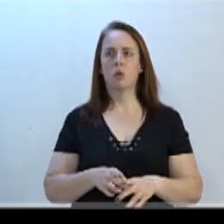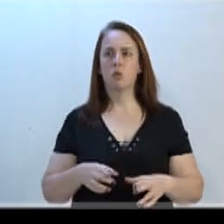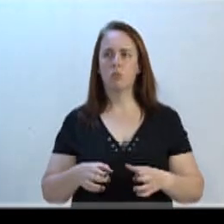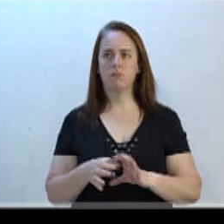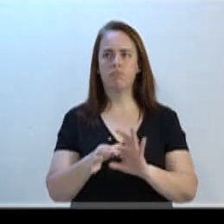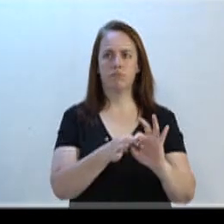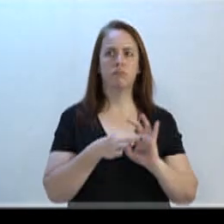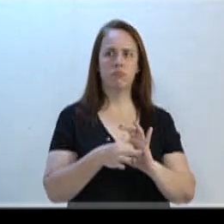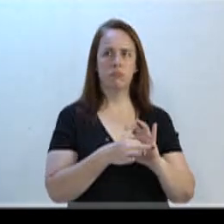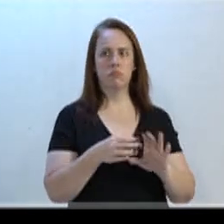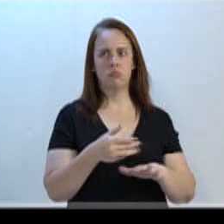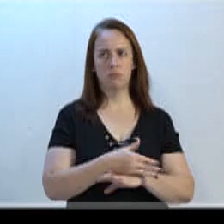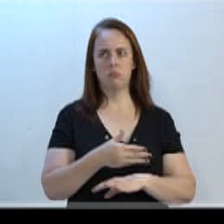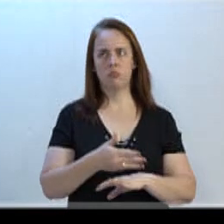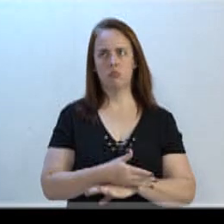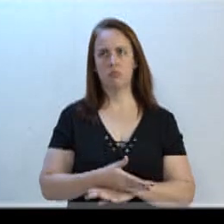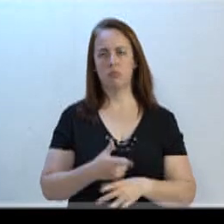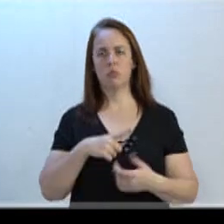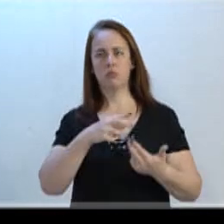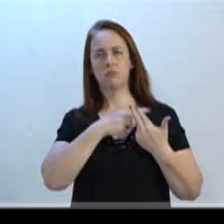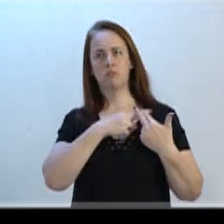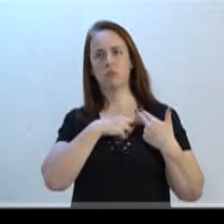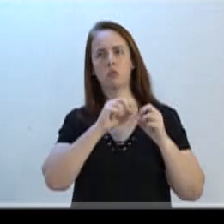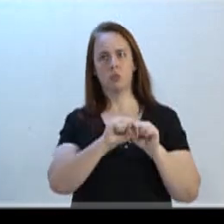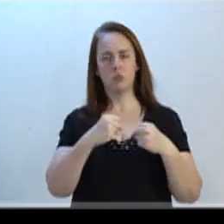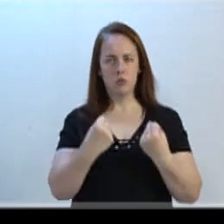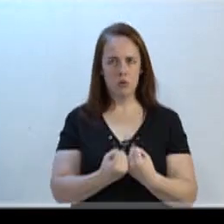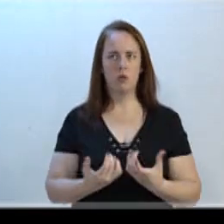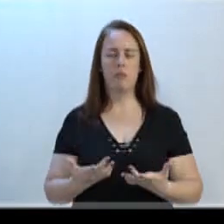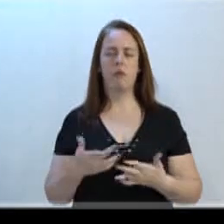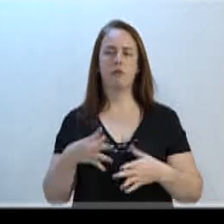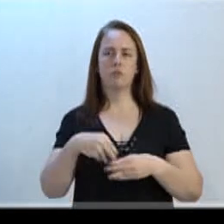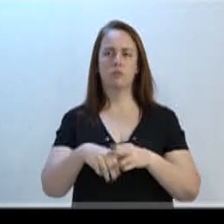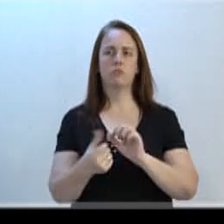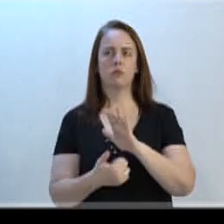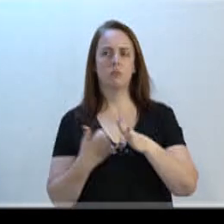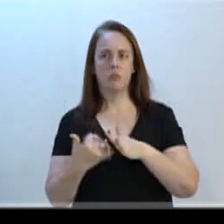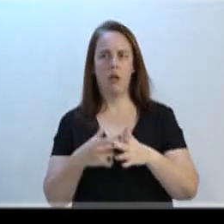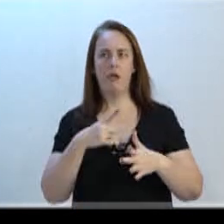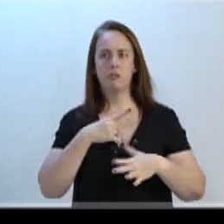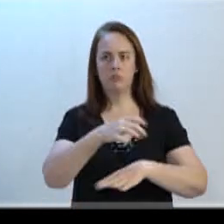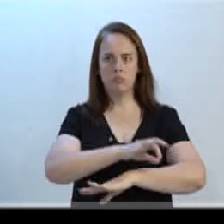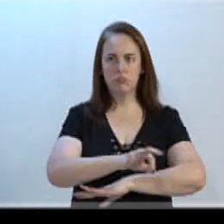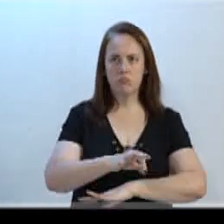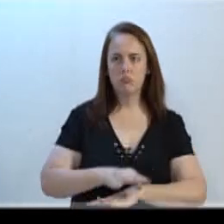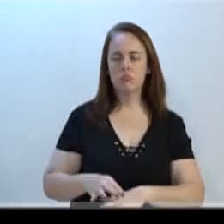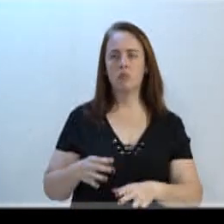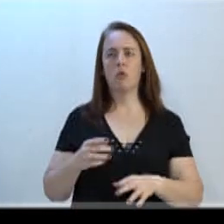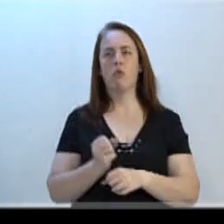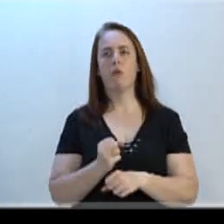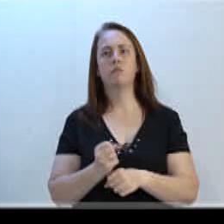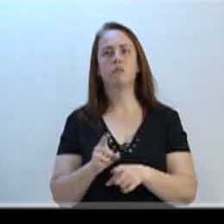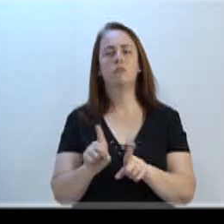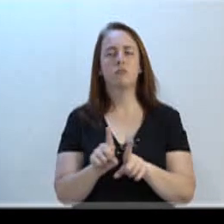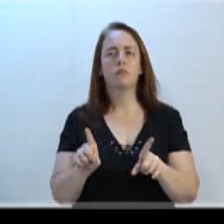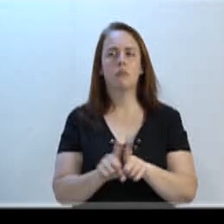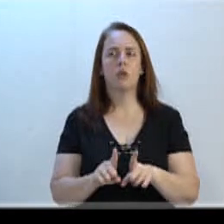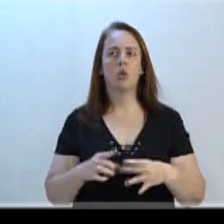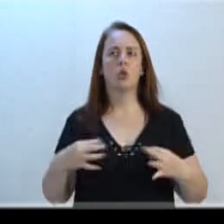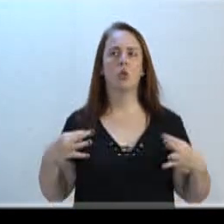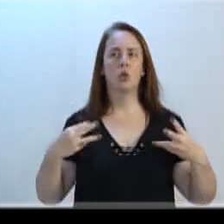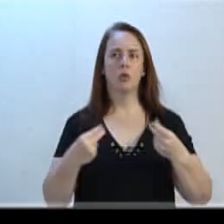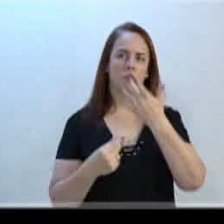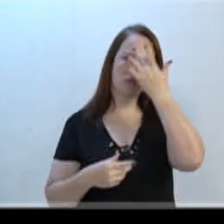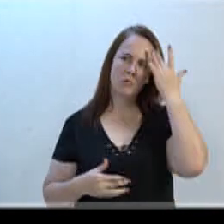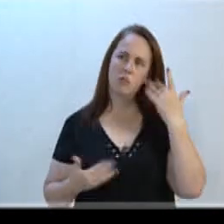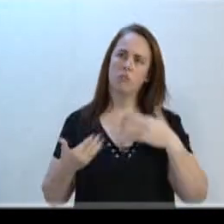parceiraço, que também tem responsabilidade social à sua empresa, ele que tem o seu escritório de contabilidade, bem como também todos os que